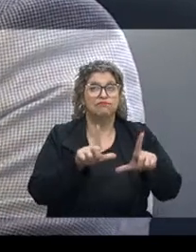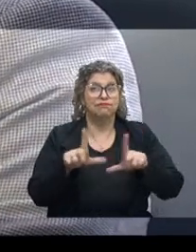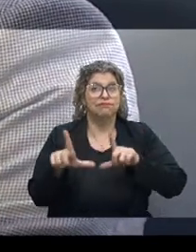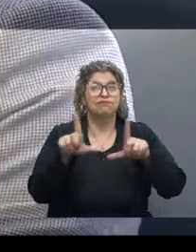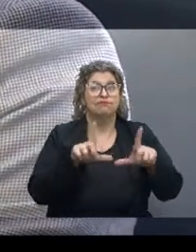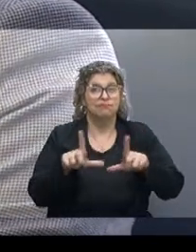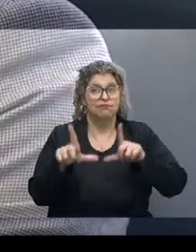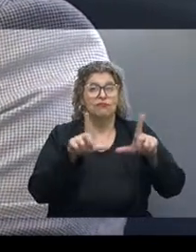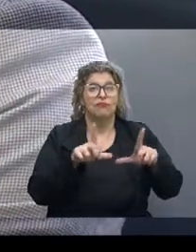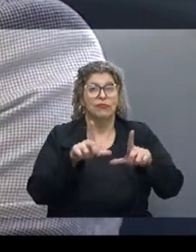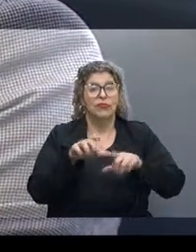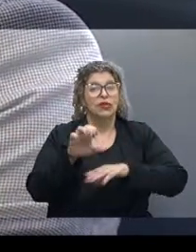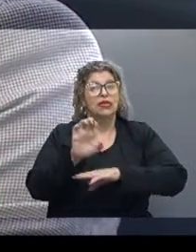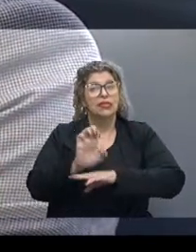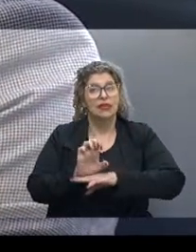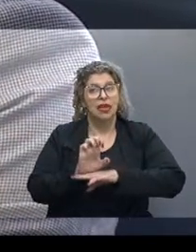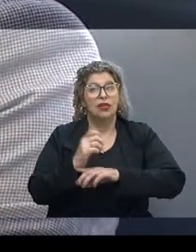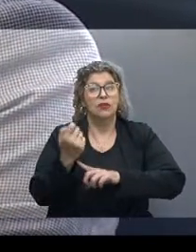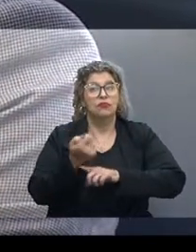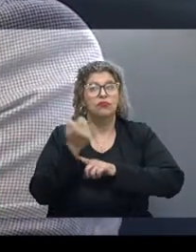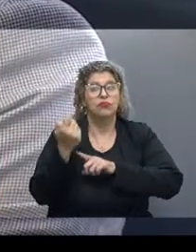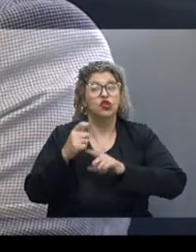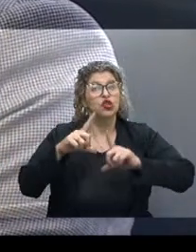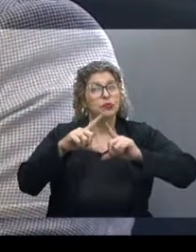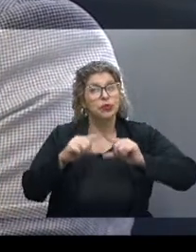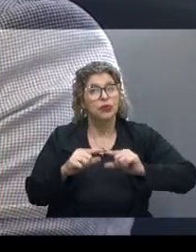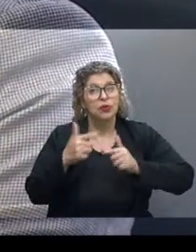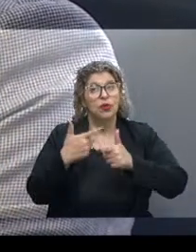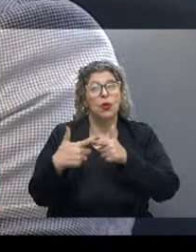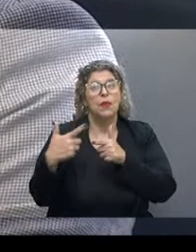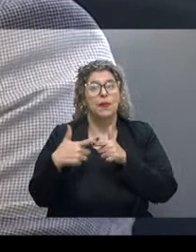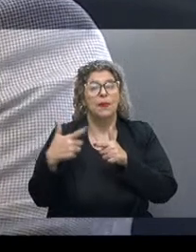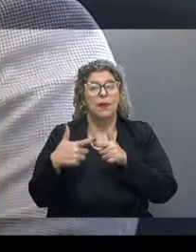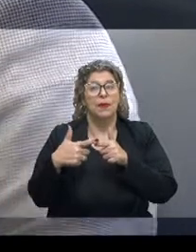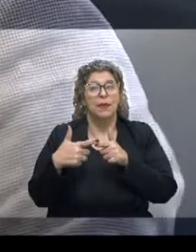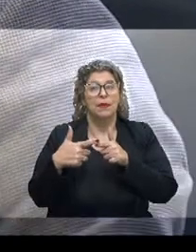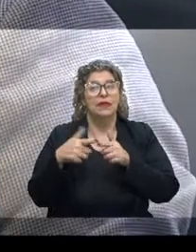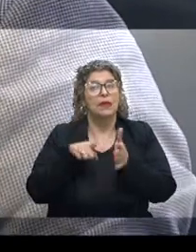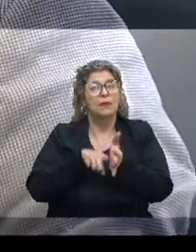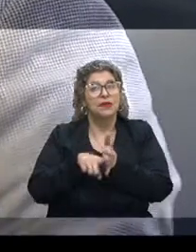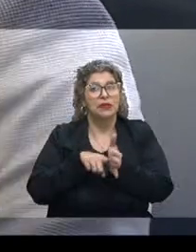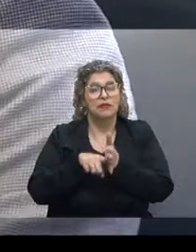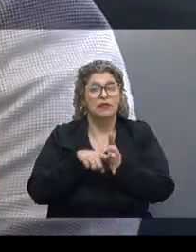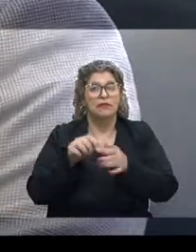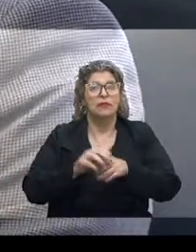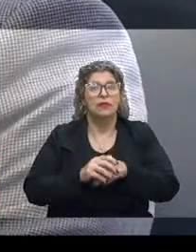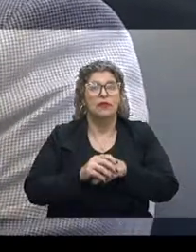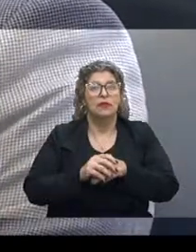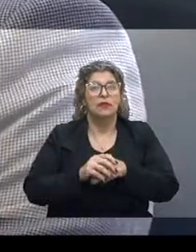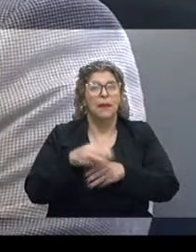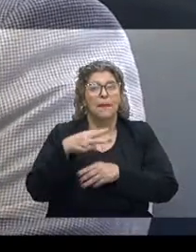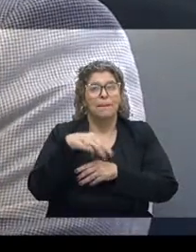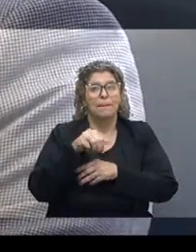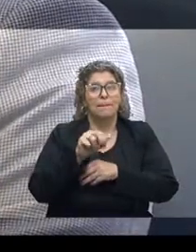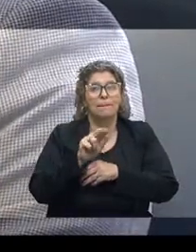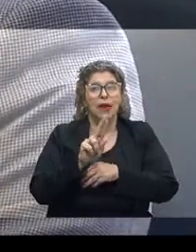via Estado do Rio Grande do Sul, mitigar os problemas apresentados pela pesquisa. Então, secretário Mauro.